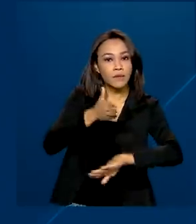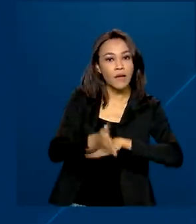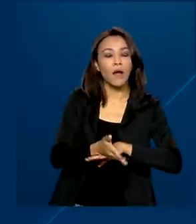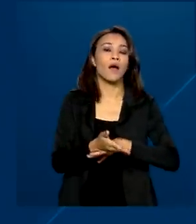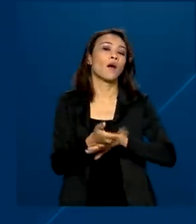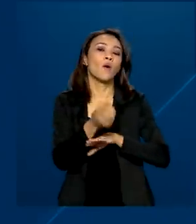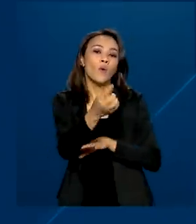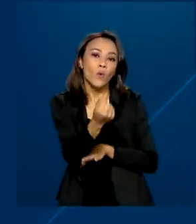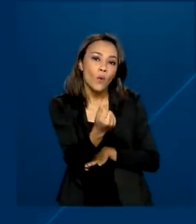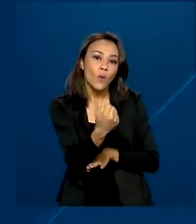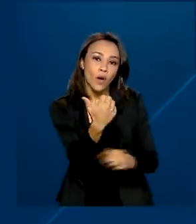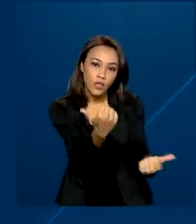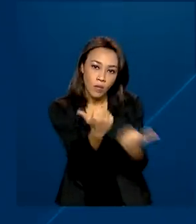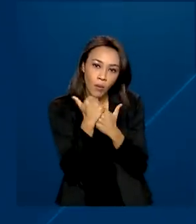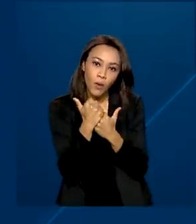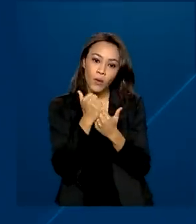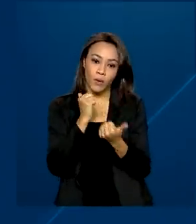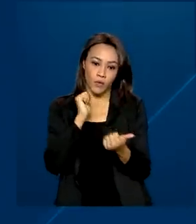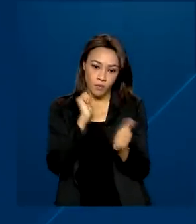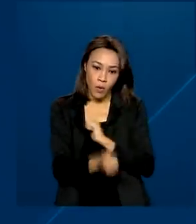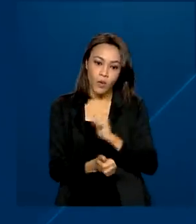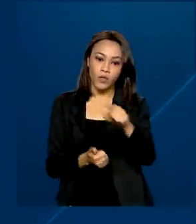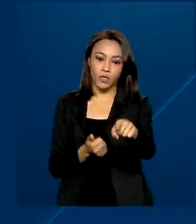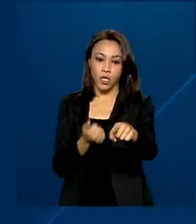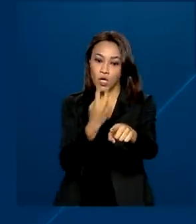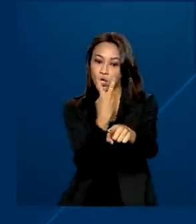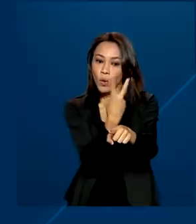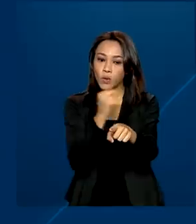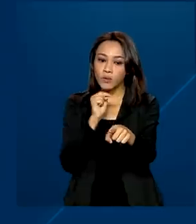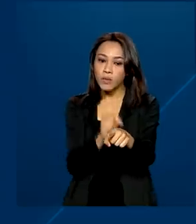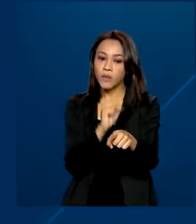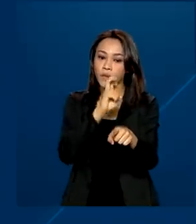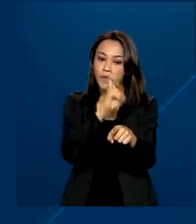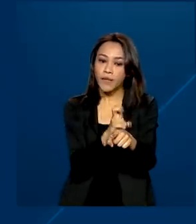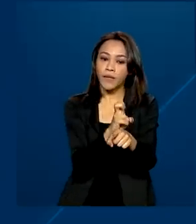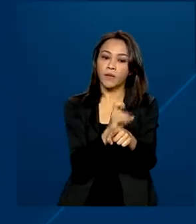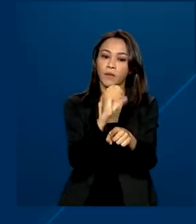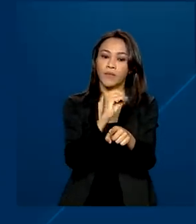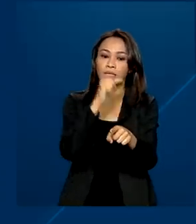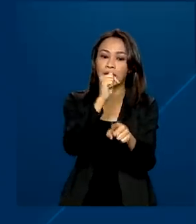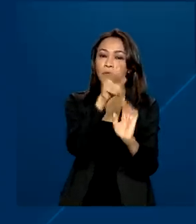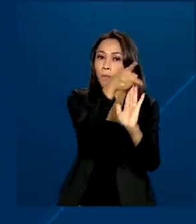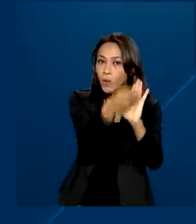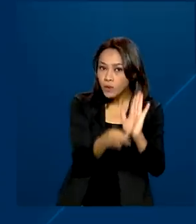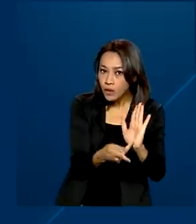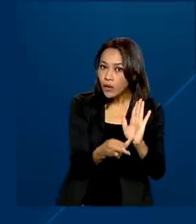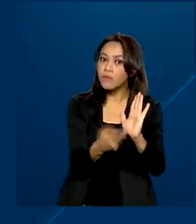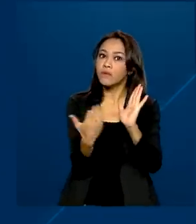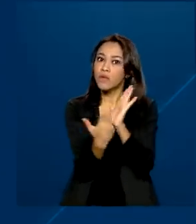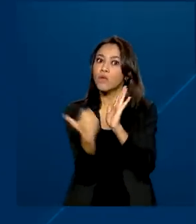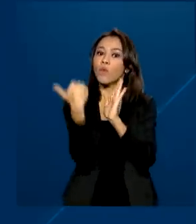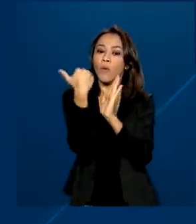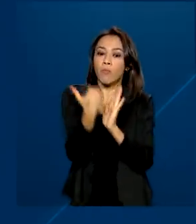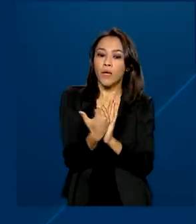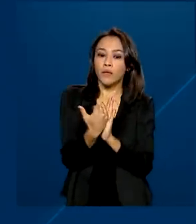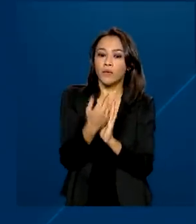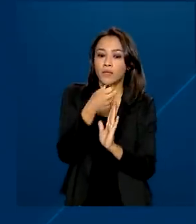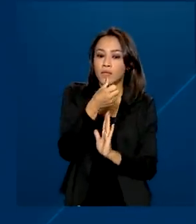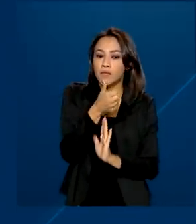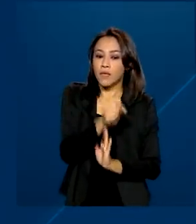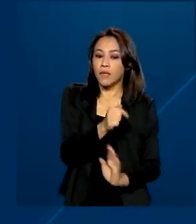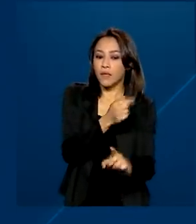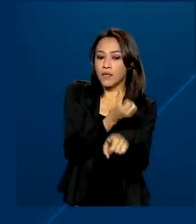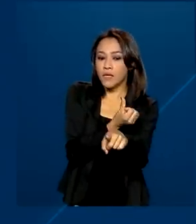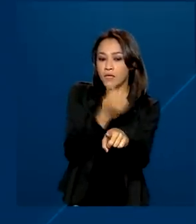da Lei de Incentivo ao Esporte alcançou a marca de 2.507 projetos, um aumento de 76%